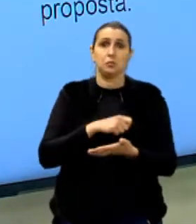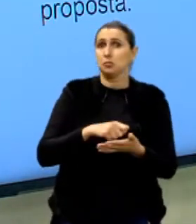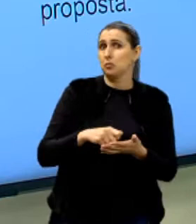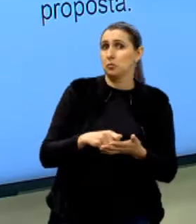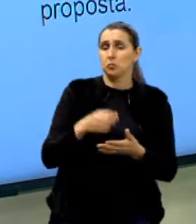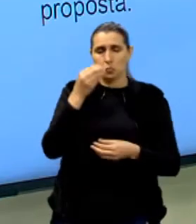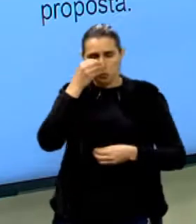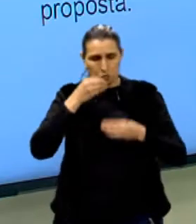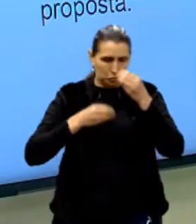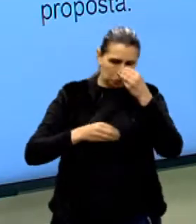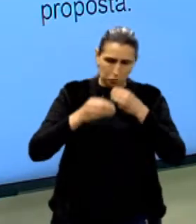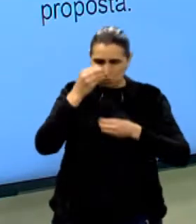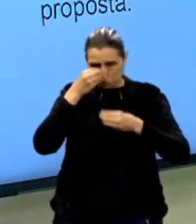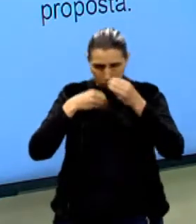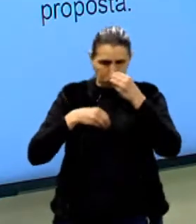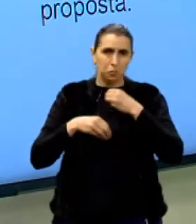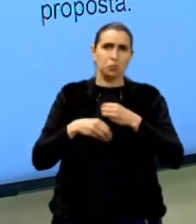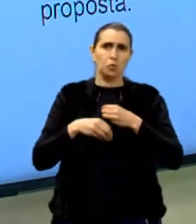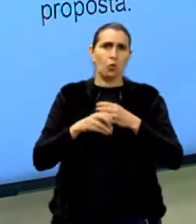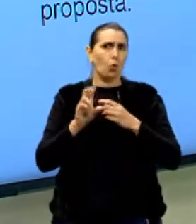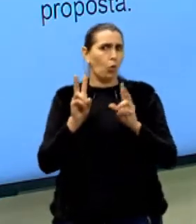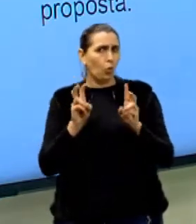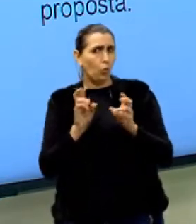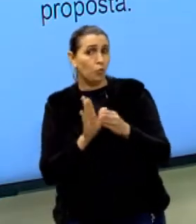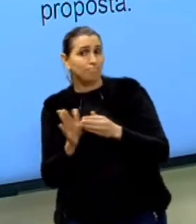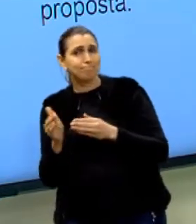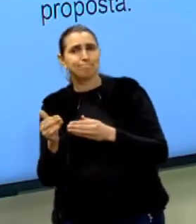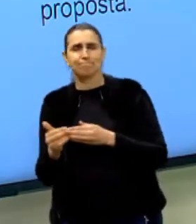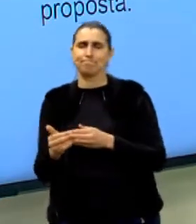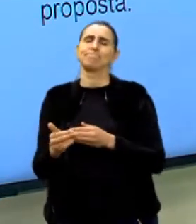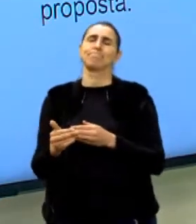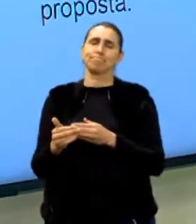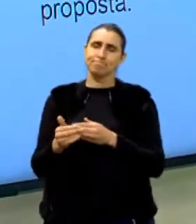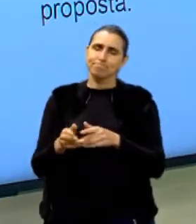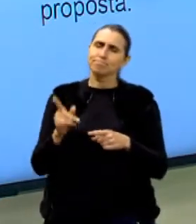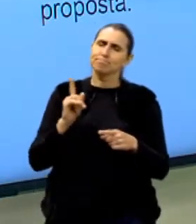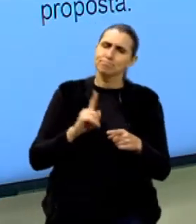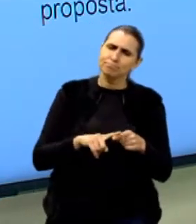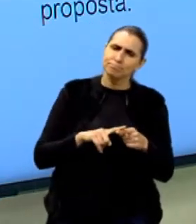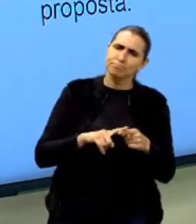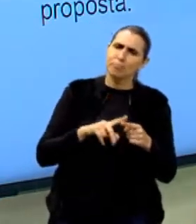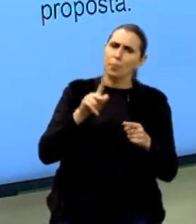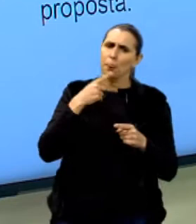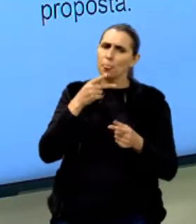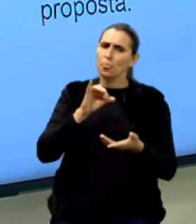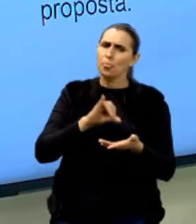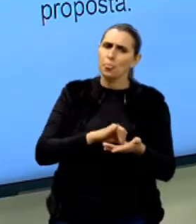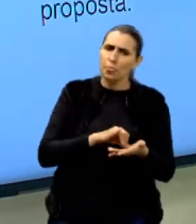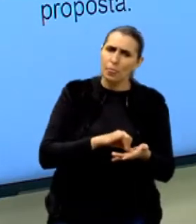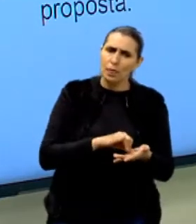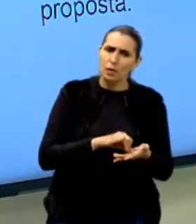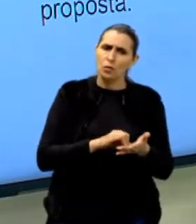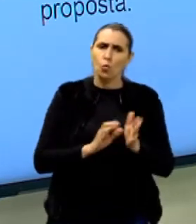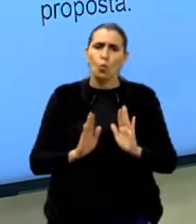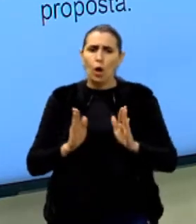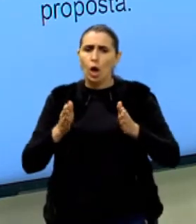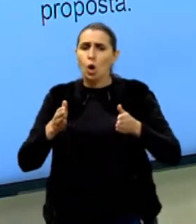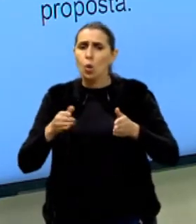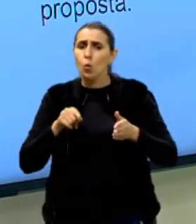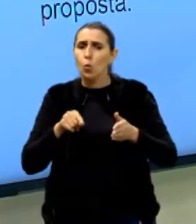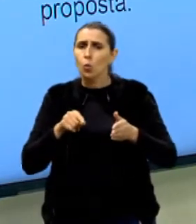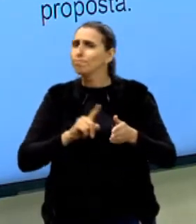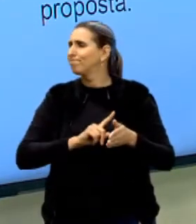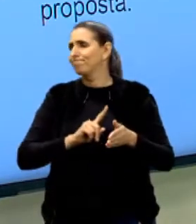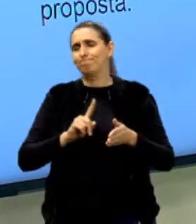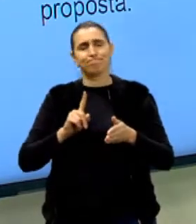sobre depressão, professor? Iria tangenciar. Porque tu abordou o eixo temático, o recorte temático?